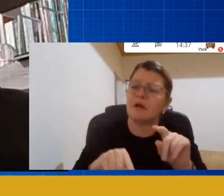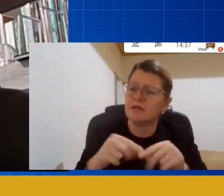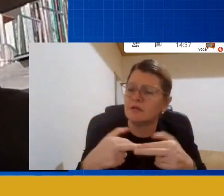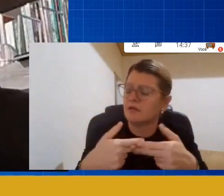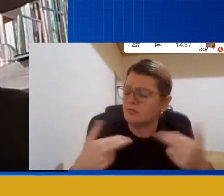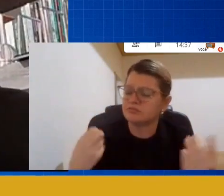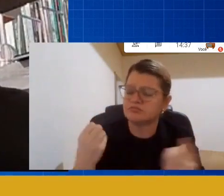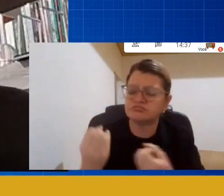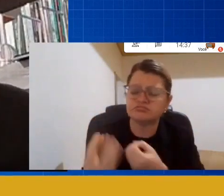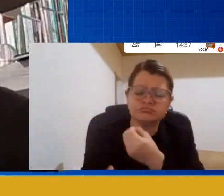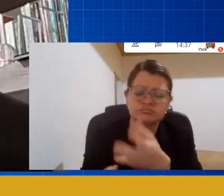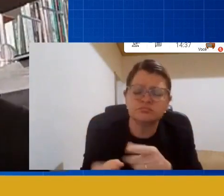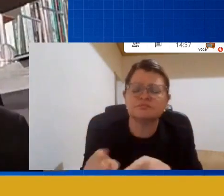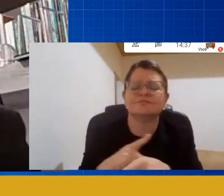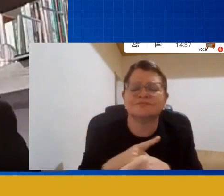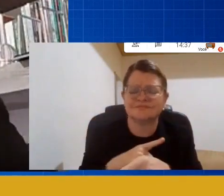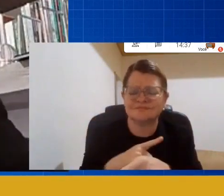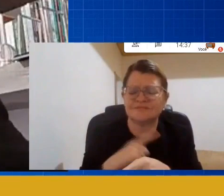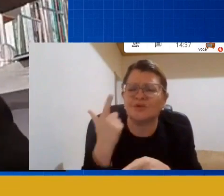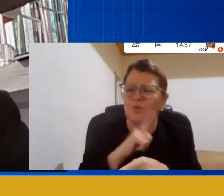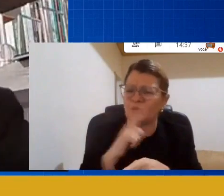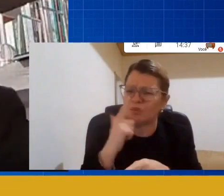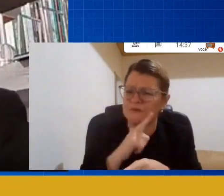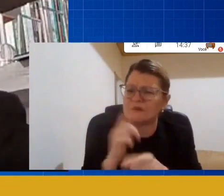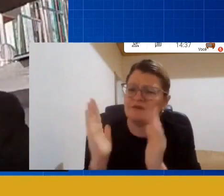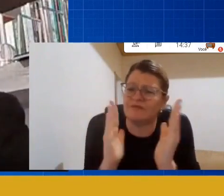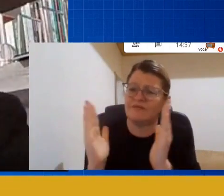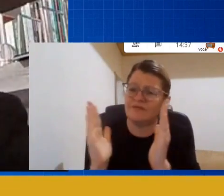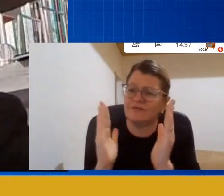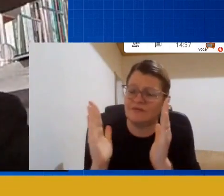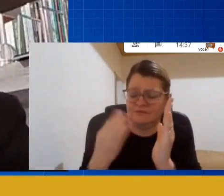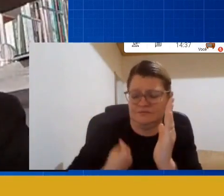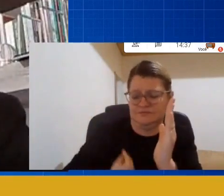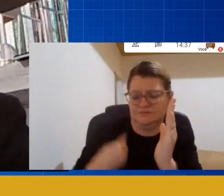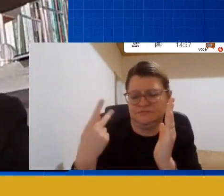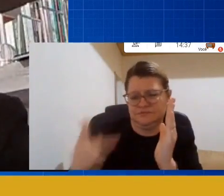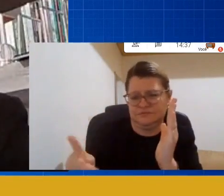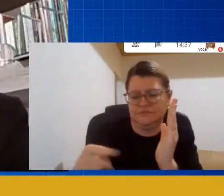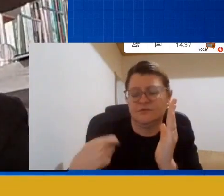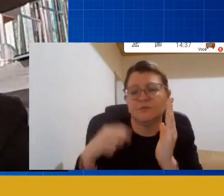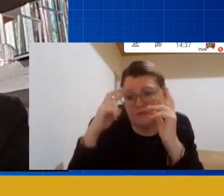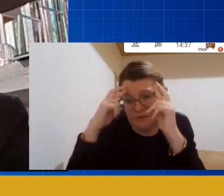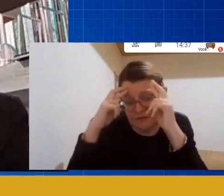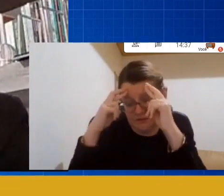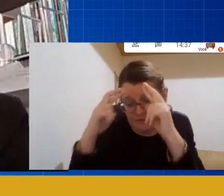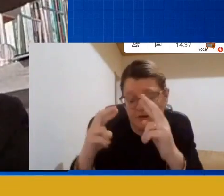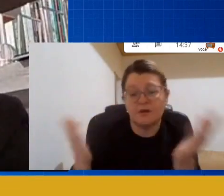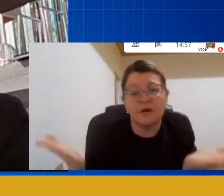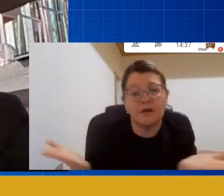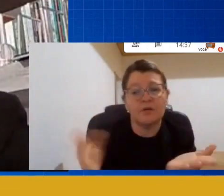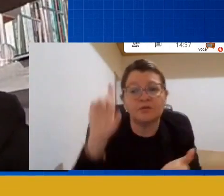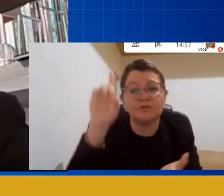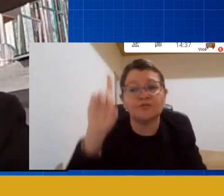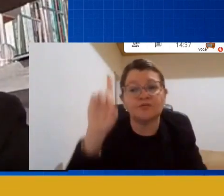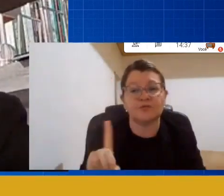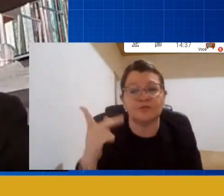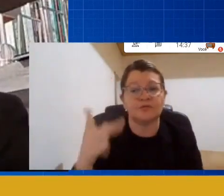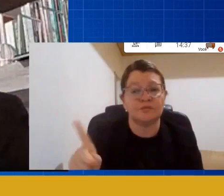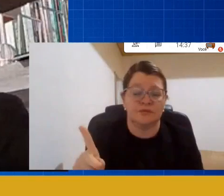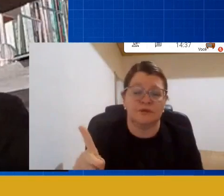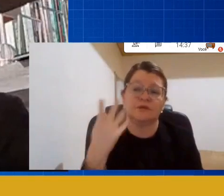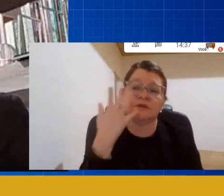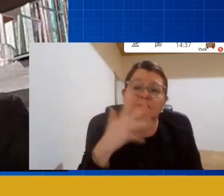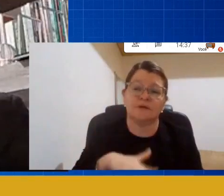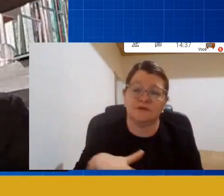fase então é aquilo que eu coloquei é respeitar o conceito de infância nesse momento porque se a gente